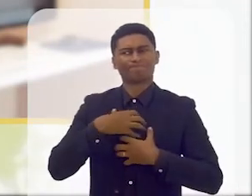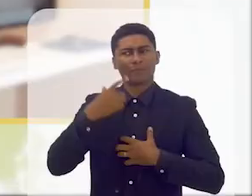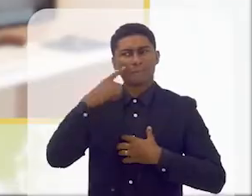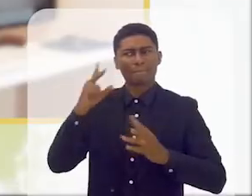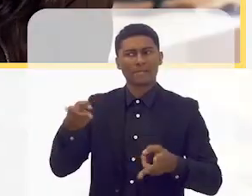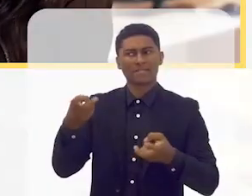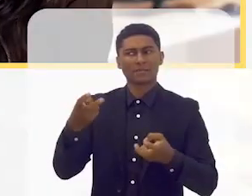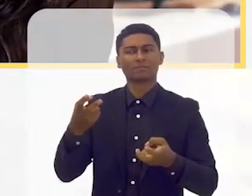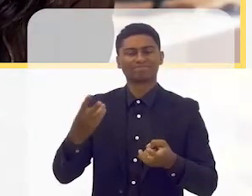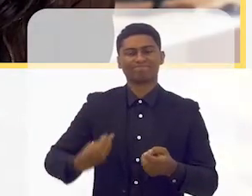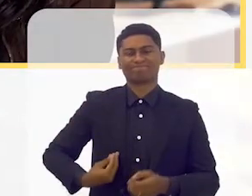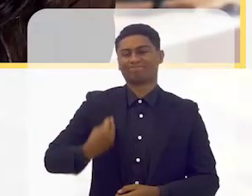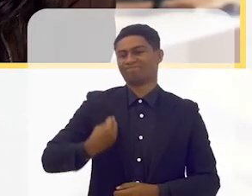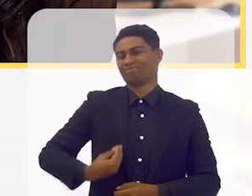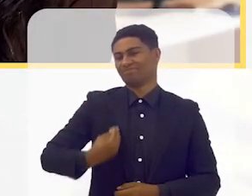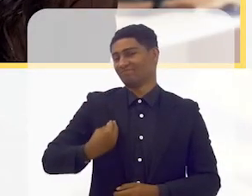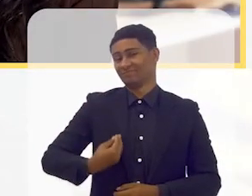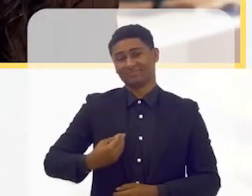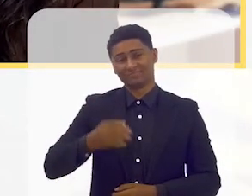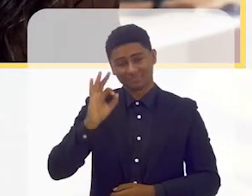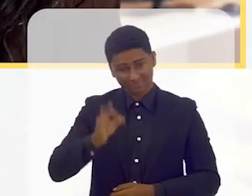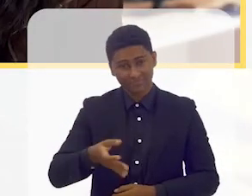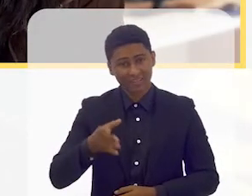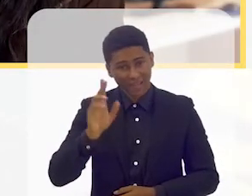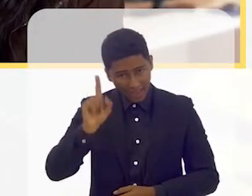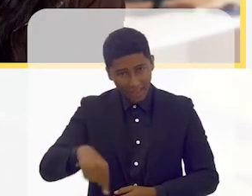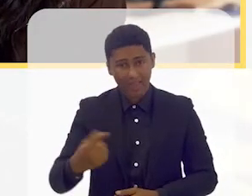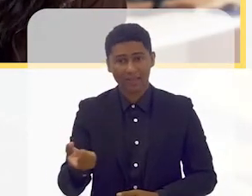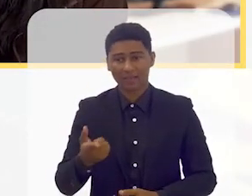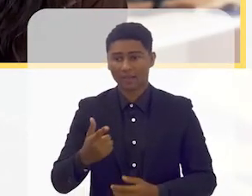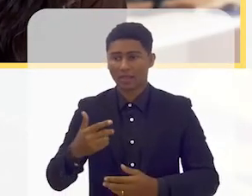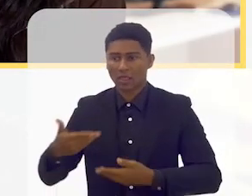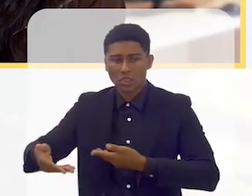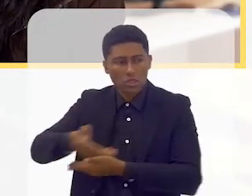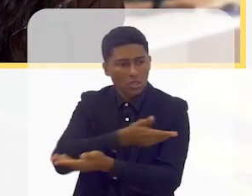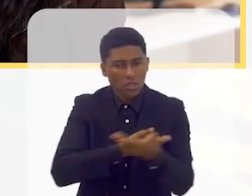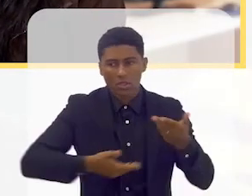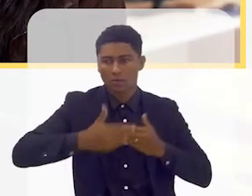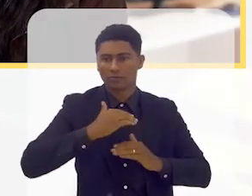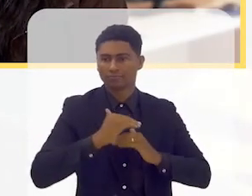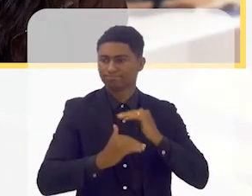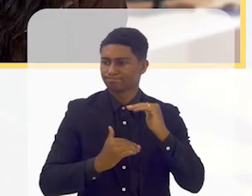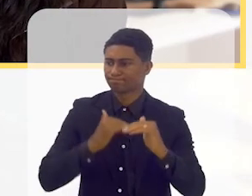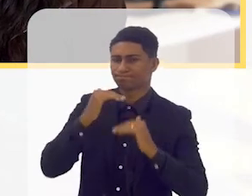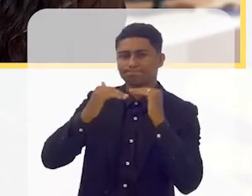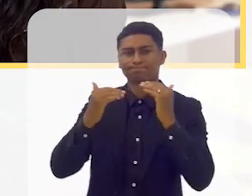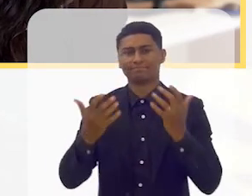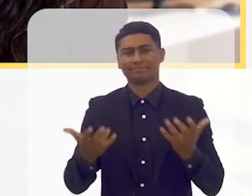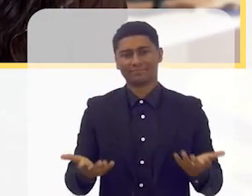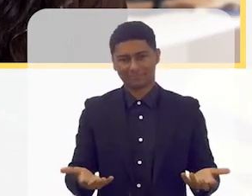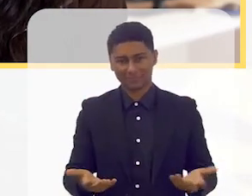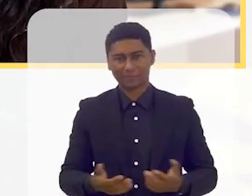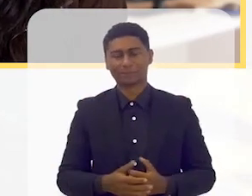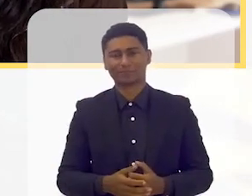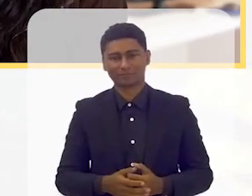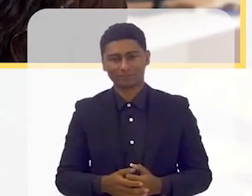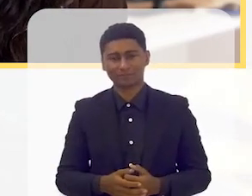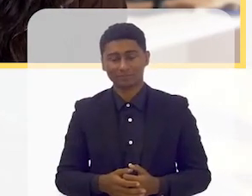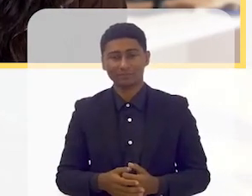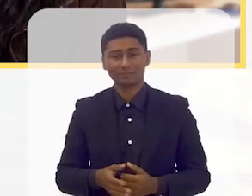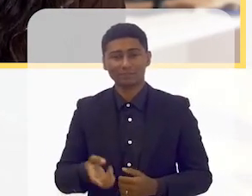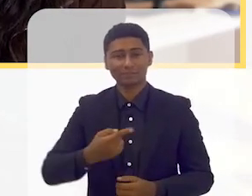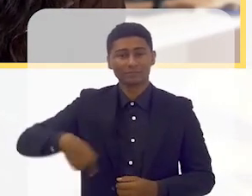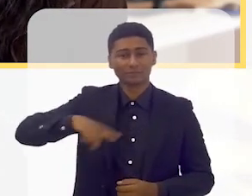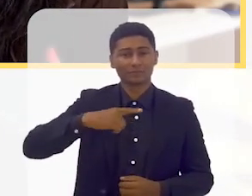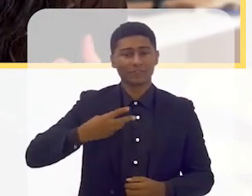percebo que esse é o sentido da vida é a nossa evolução é a troca é o quanto a gente pode realmente estar